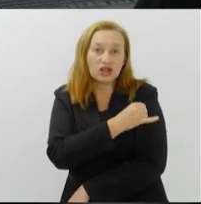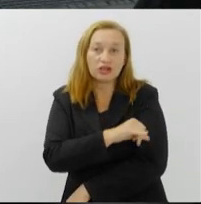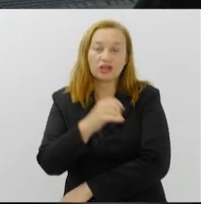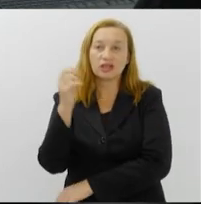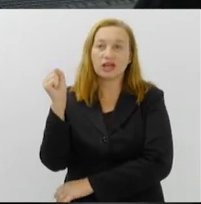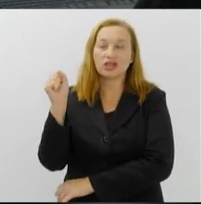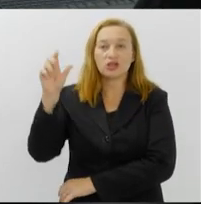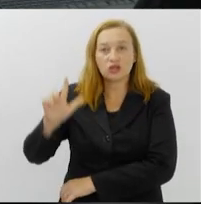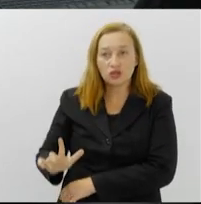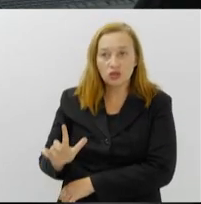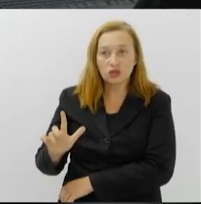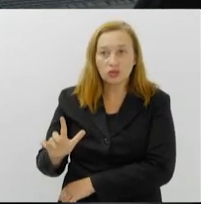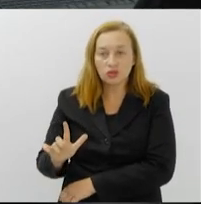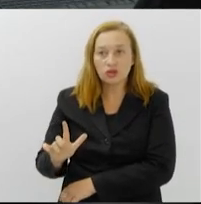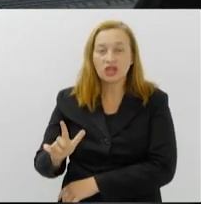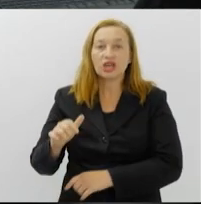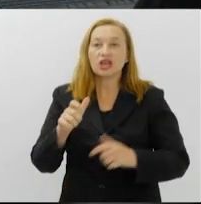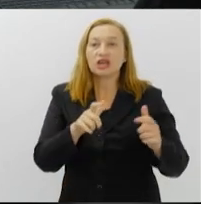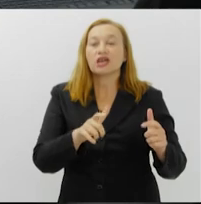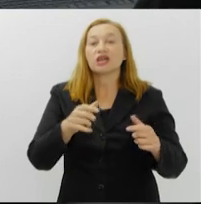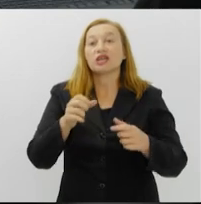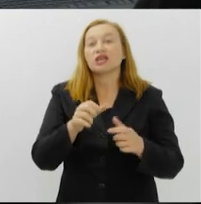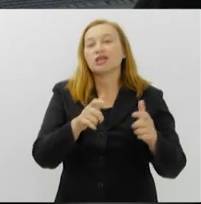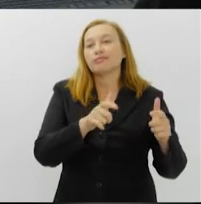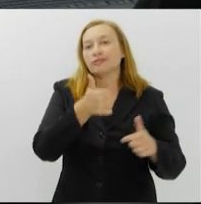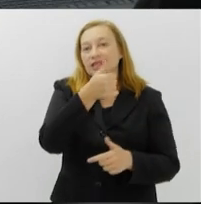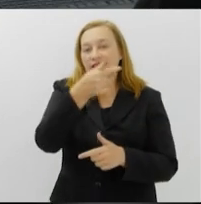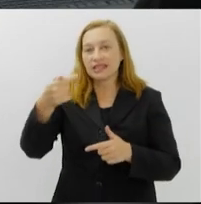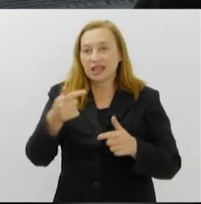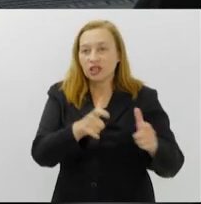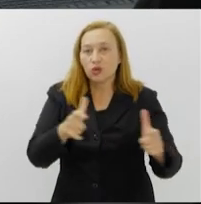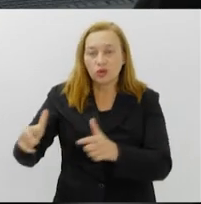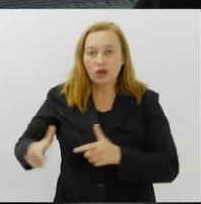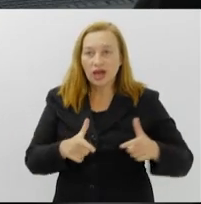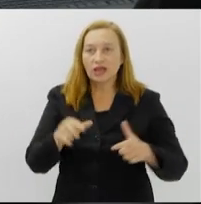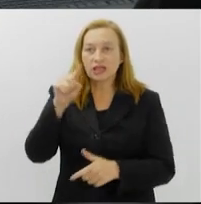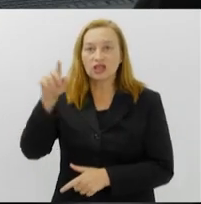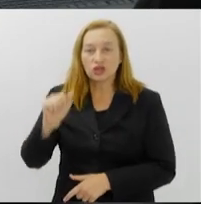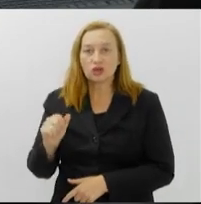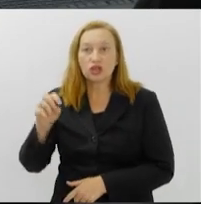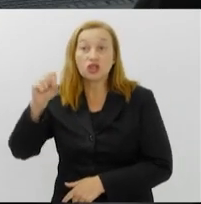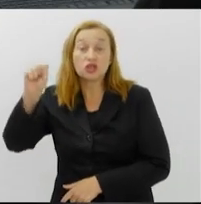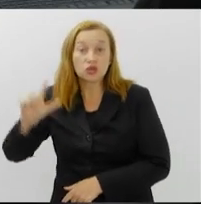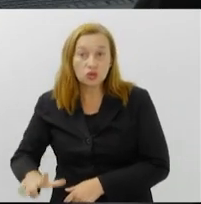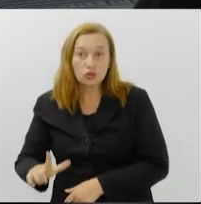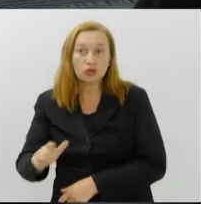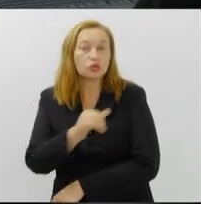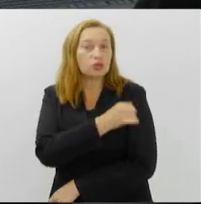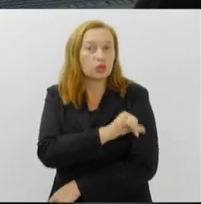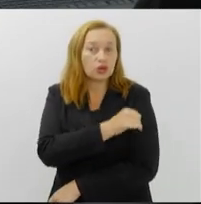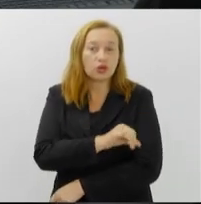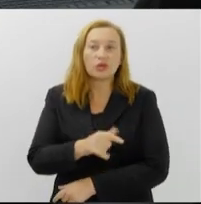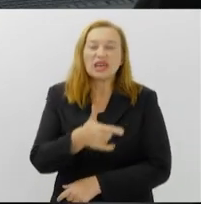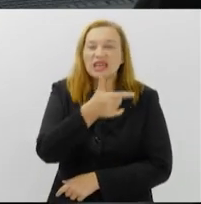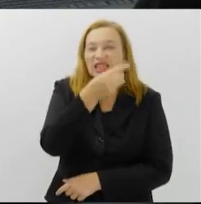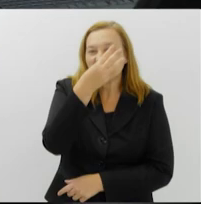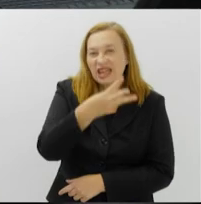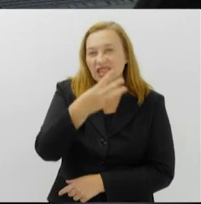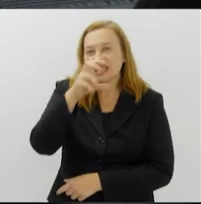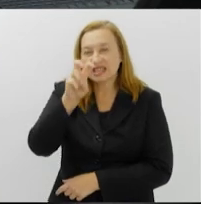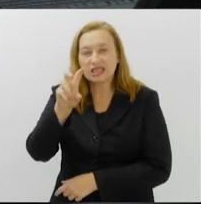estabelecimentos em 17 bairros da Zona Sul Carioca. O setor gera 350